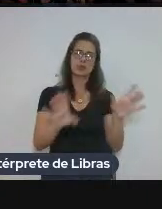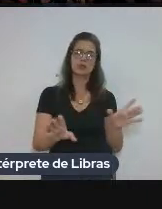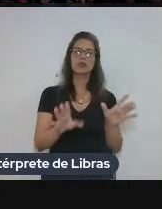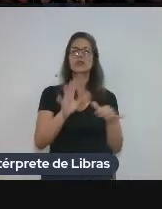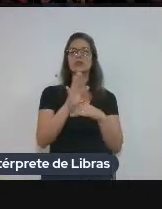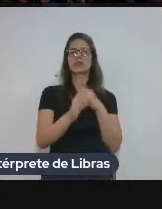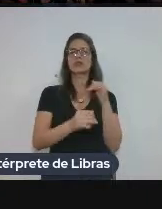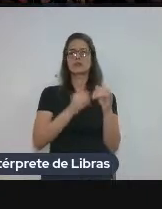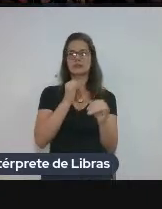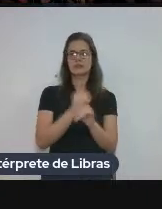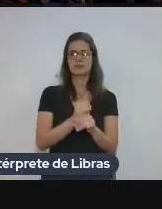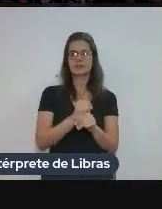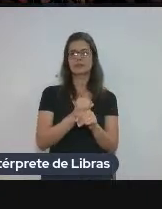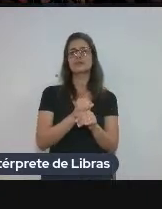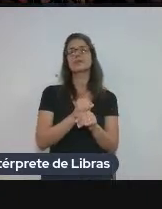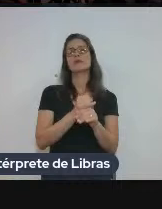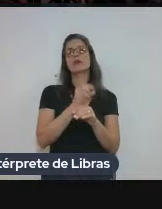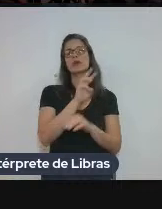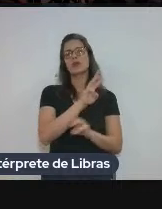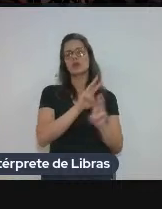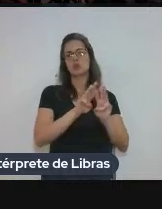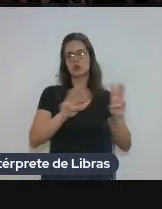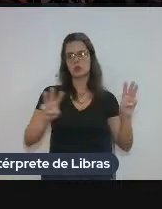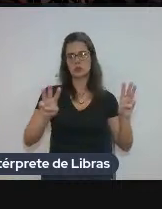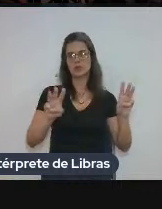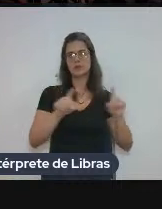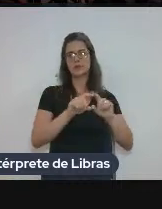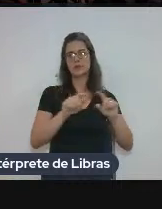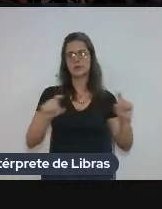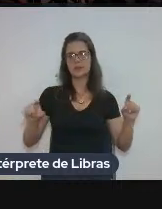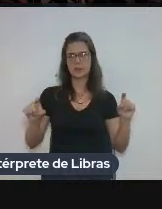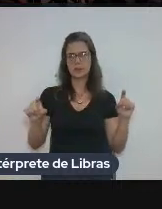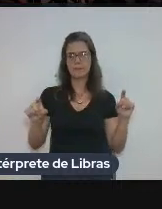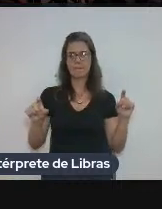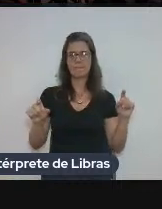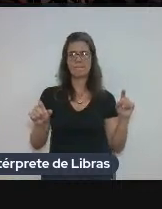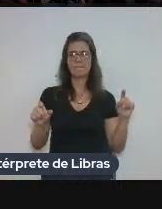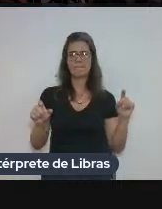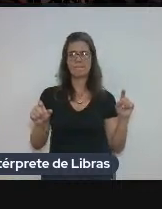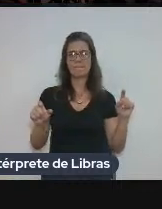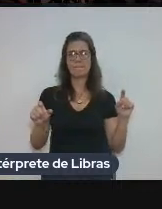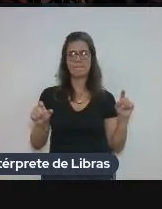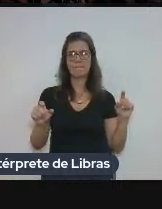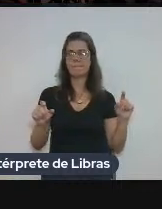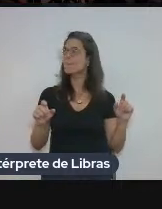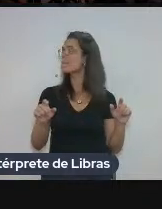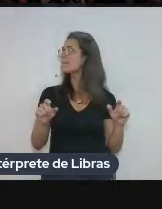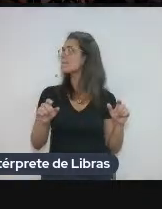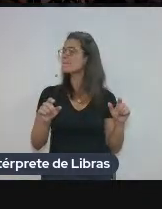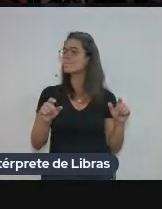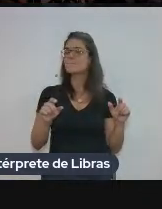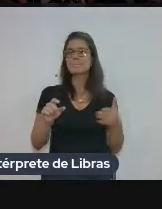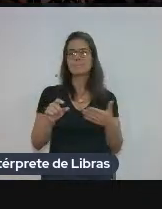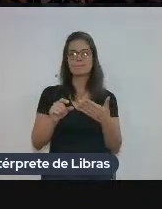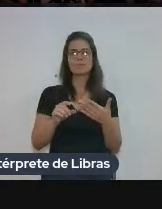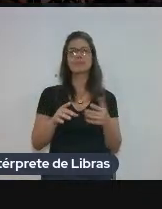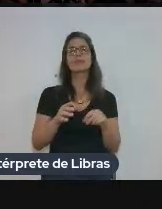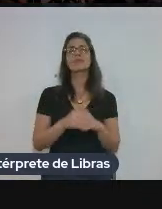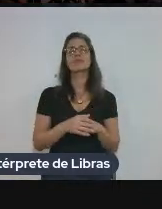online no site do Termitrade com nada de recursos. Então, é só clicar nesse link e